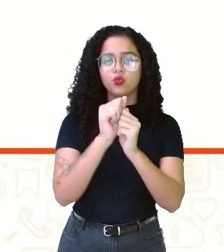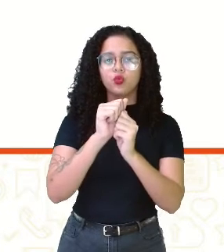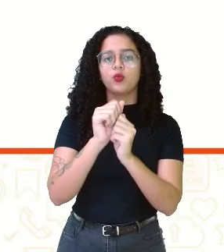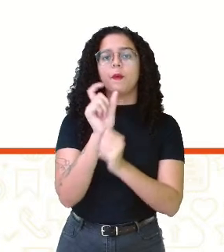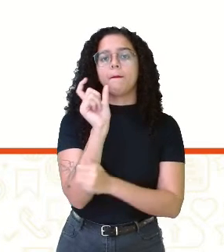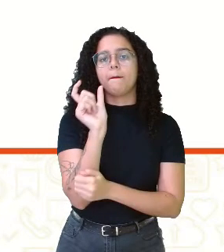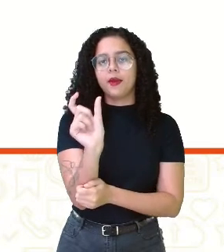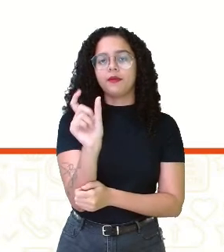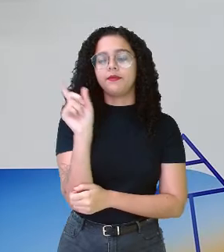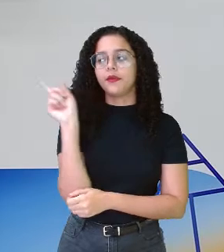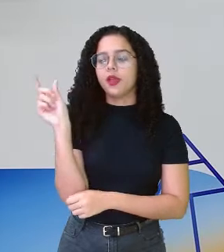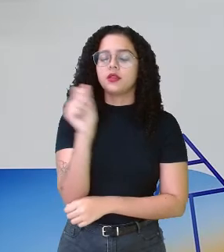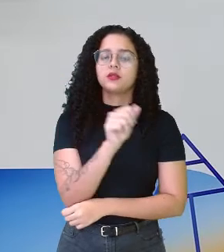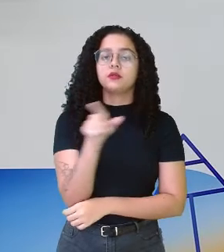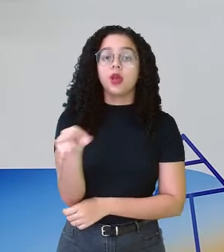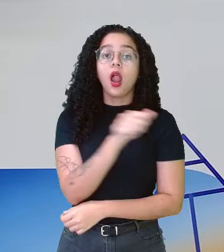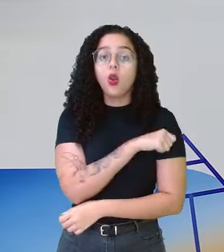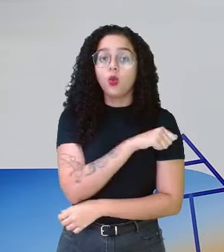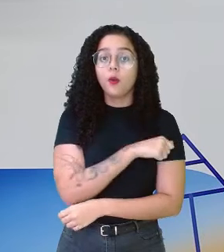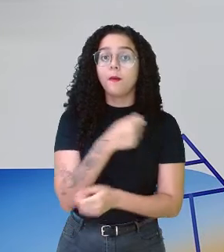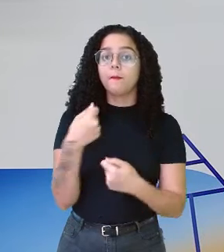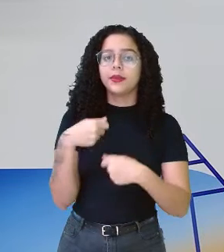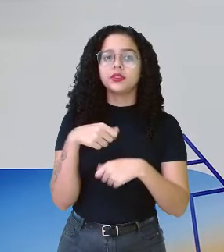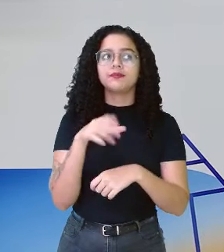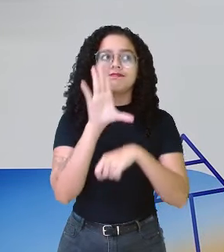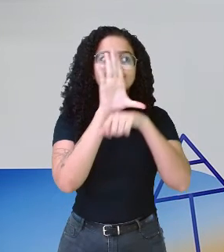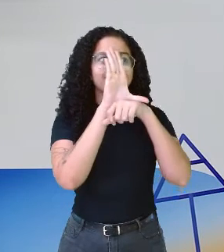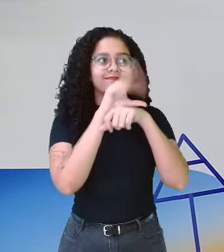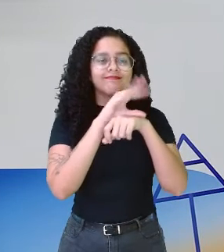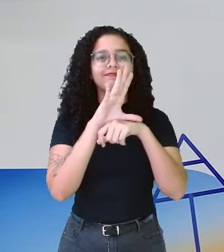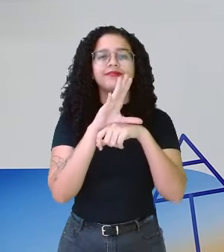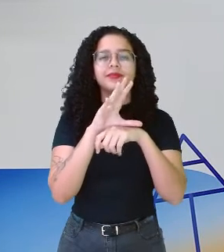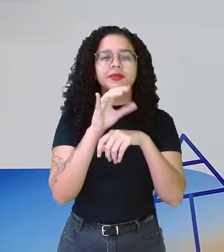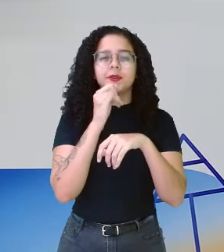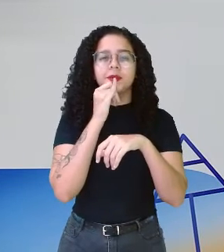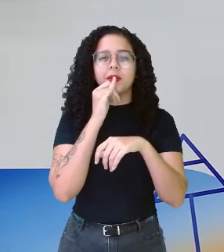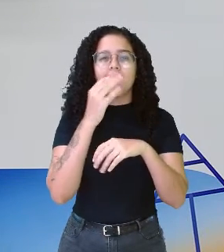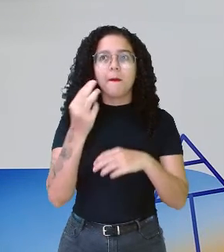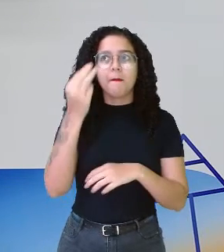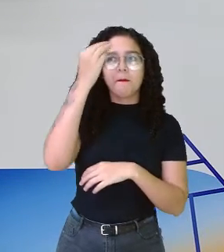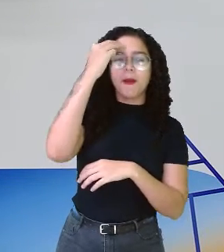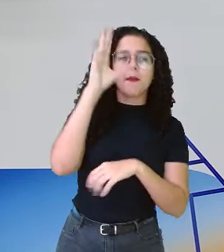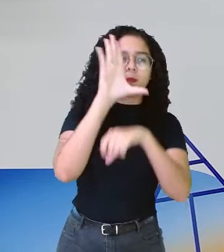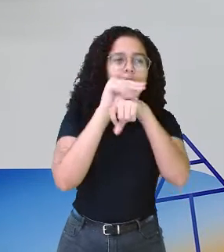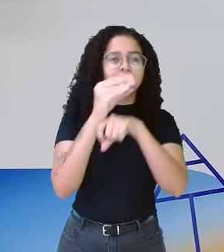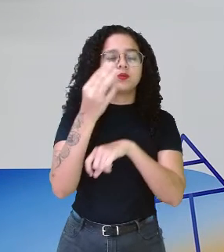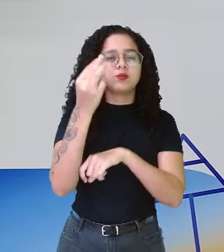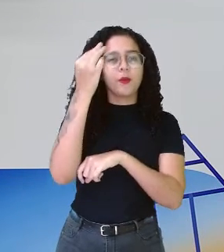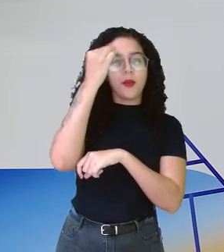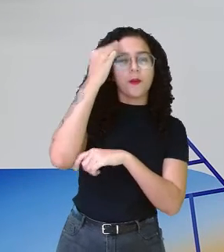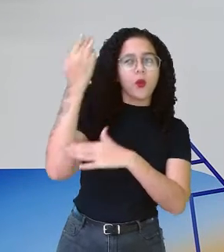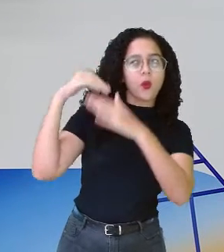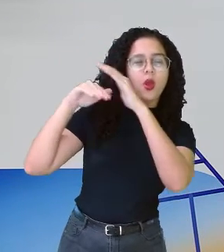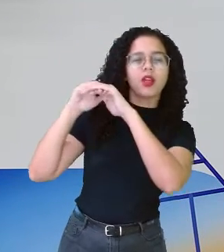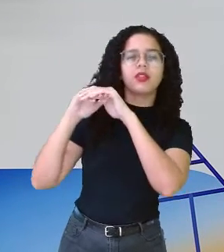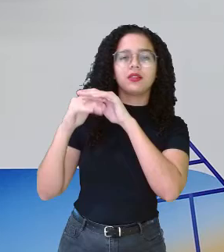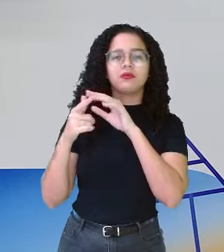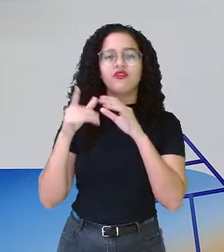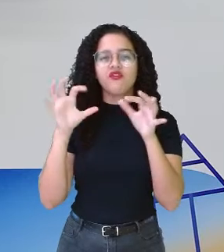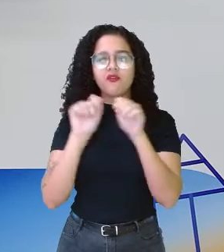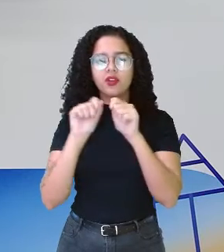Esse estudante, ele precisa fotografar essa palavra. Fazer essa ligação. Que